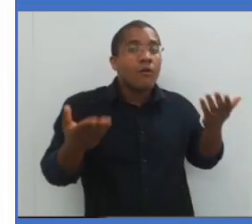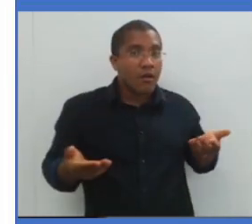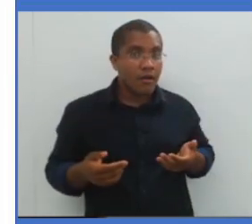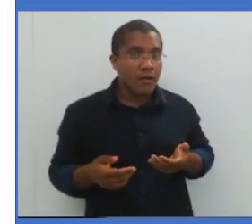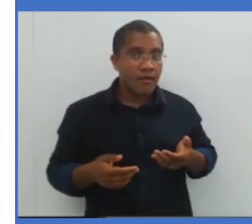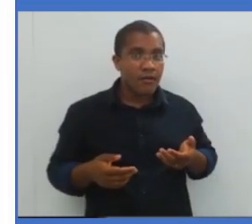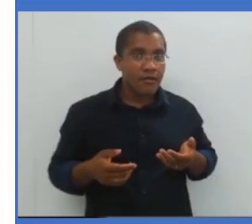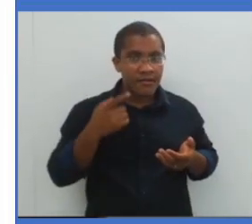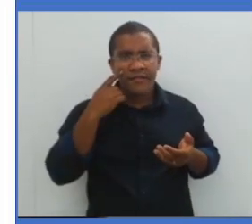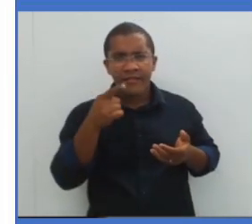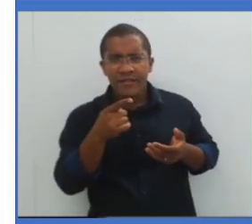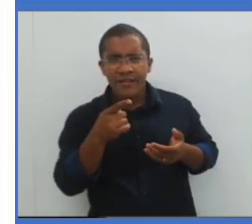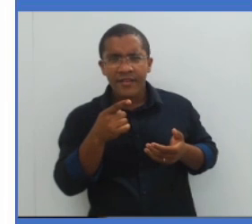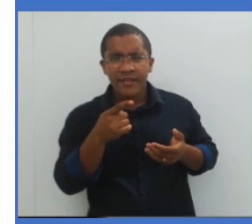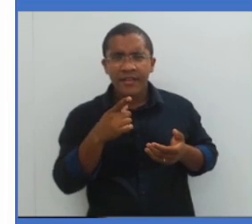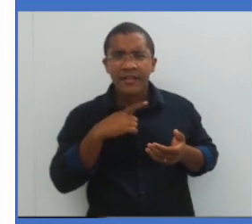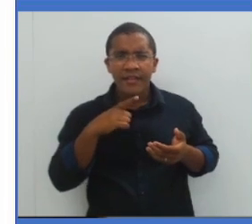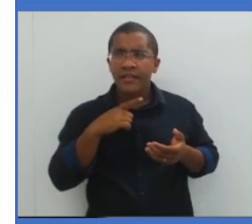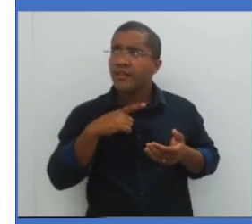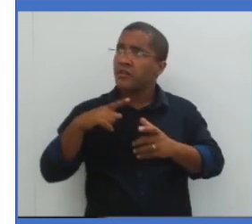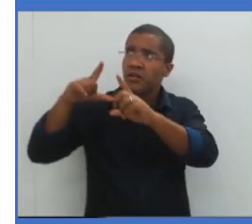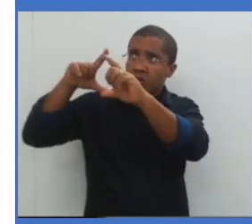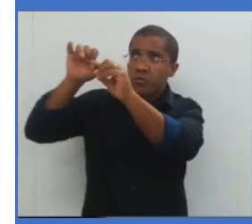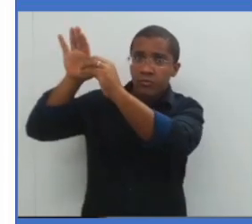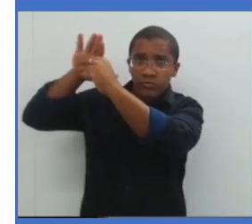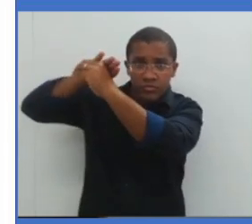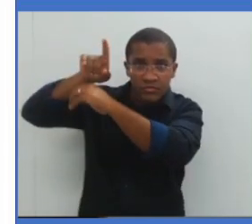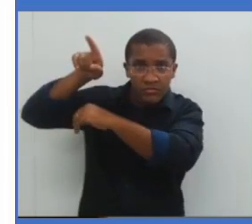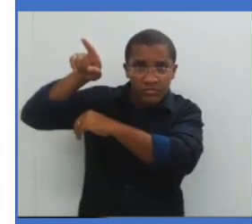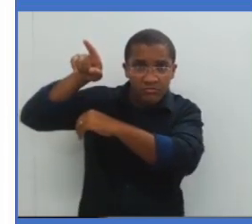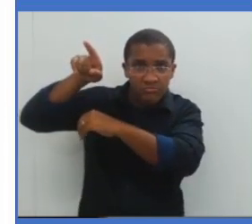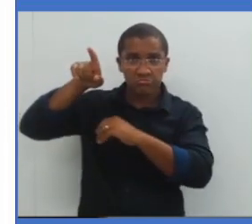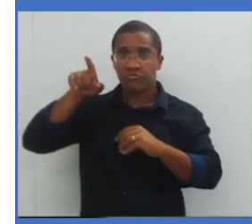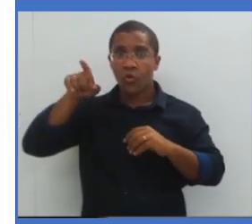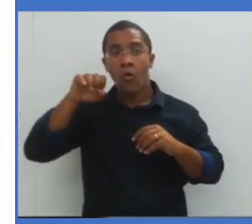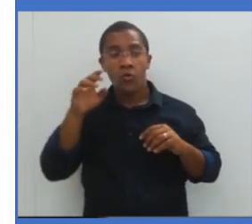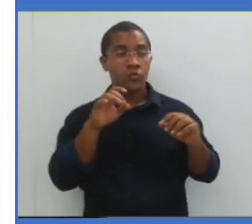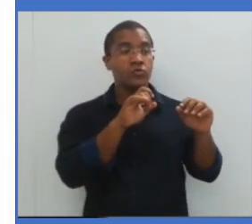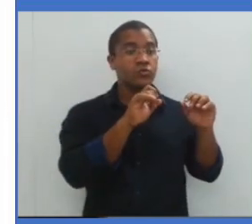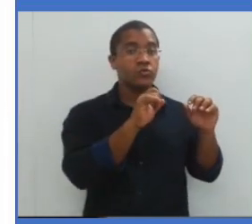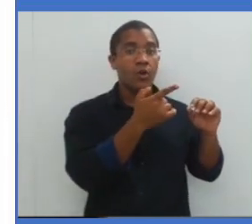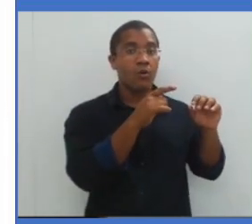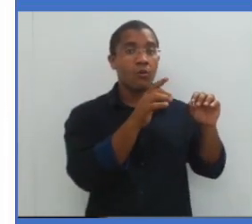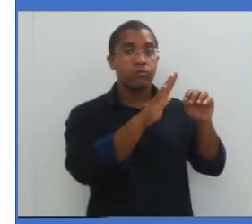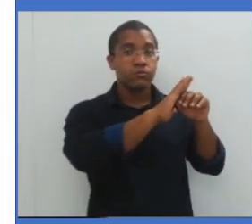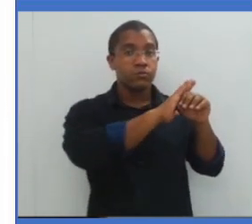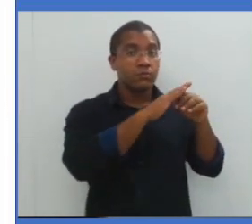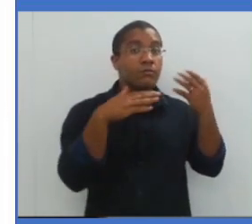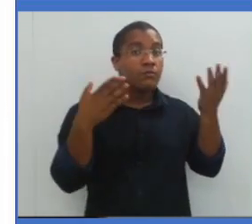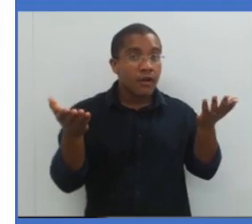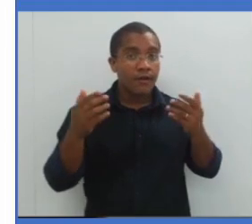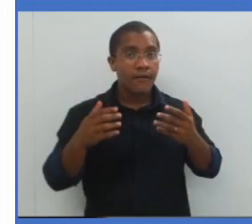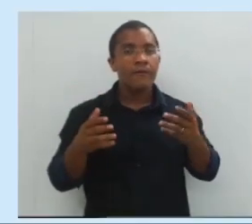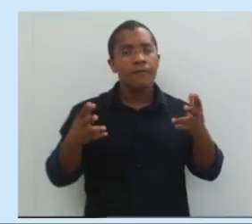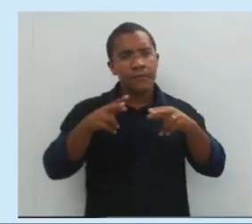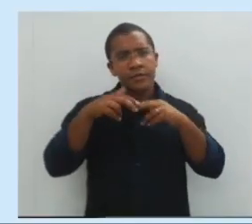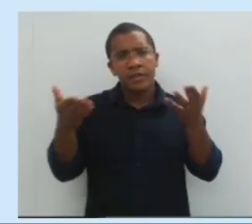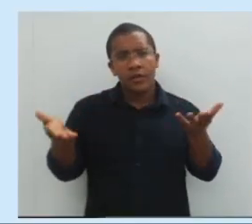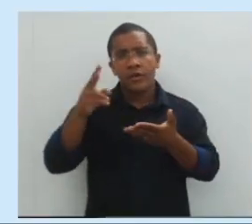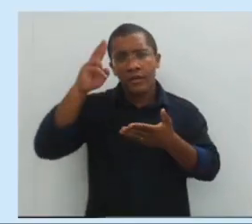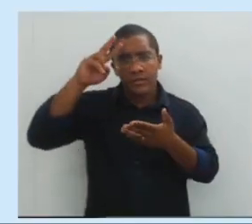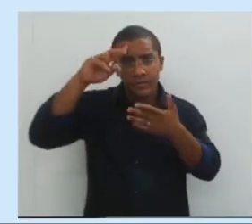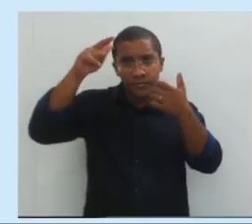a imagem está parecendo uma eclipse lunar. Por isso que Danta está fazendo essa revisão hoje, ok?